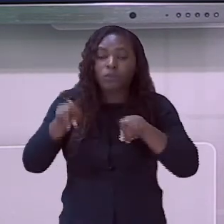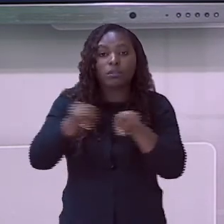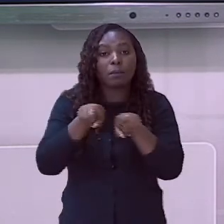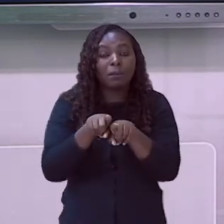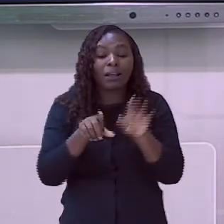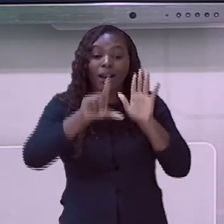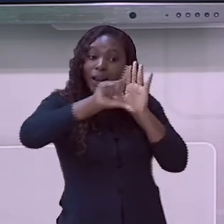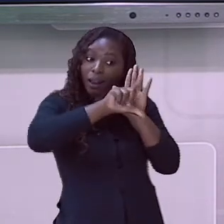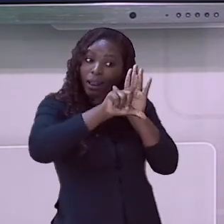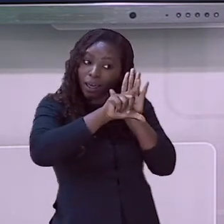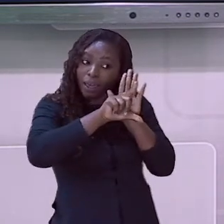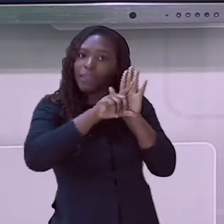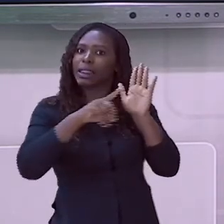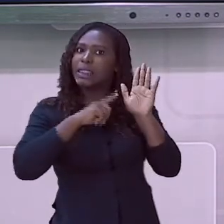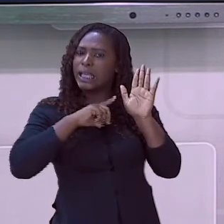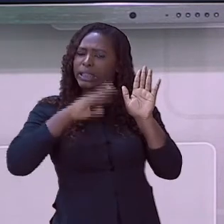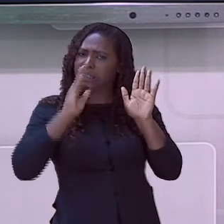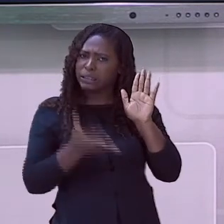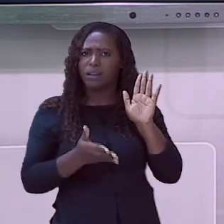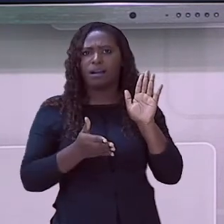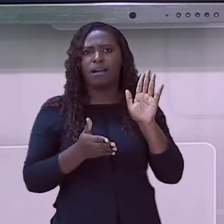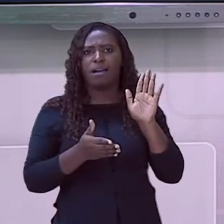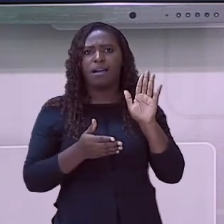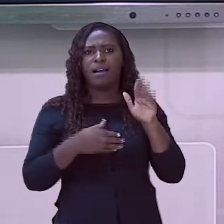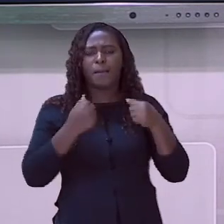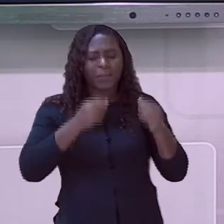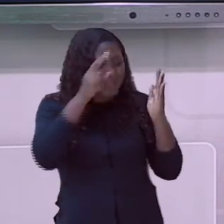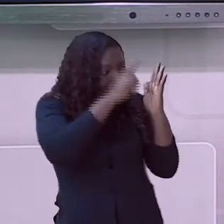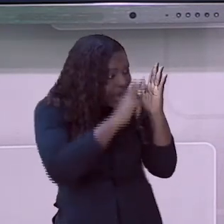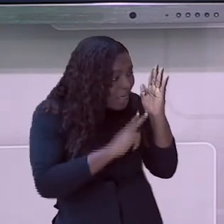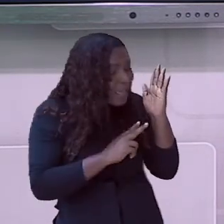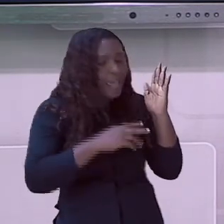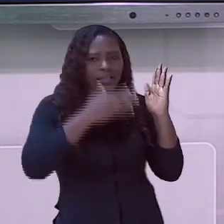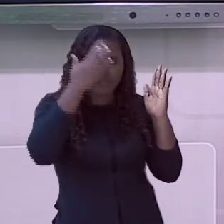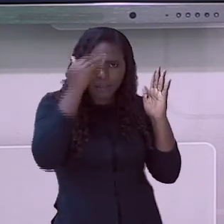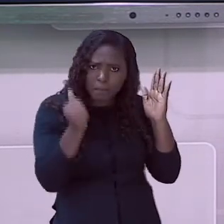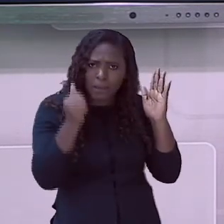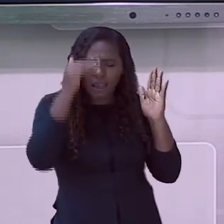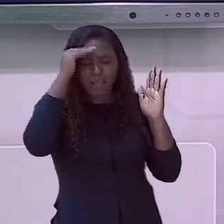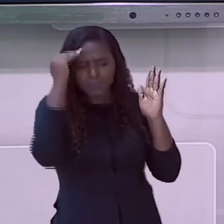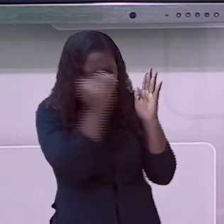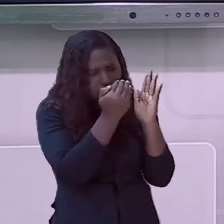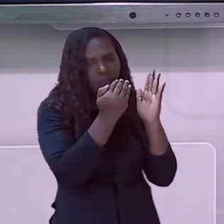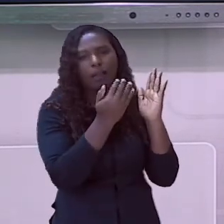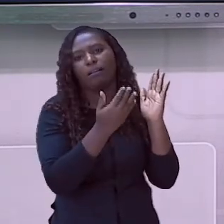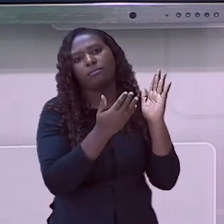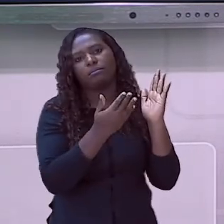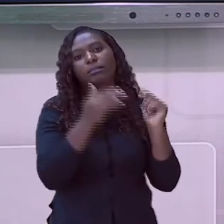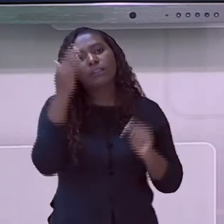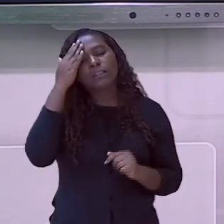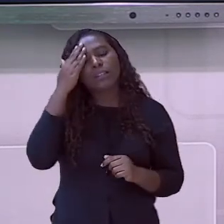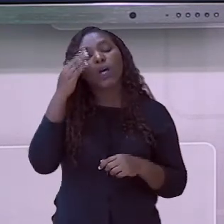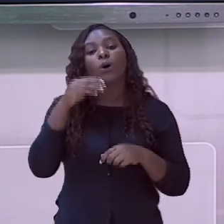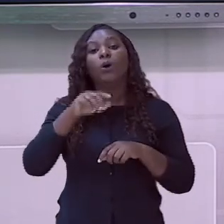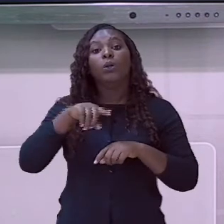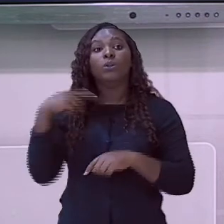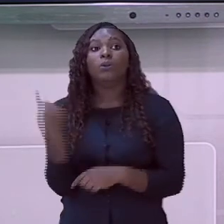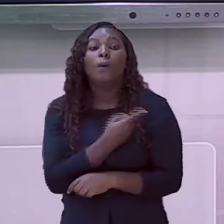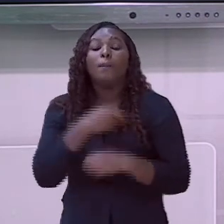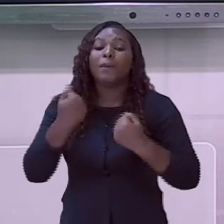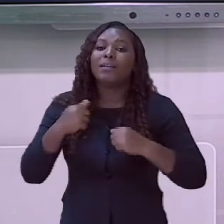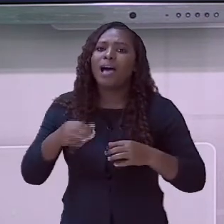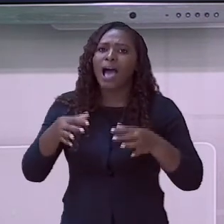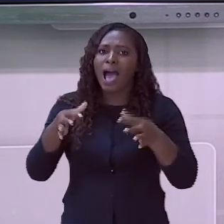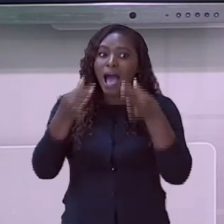visual. Deve haver empenho para que haja entre nós atenção, cuidado